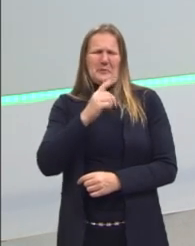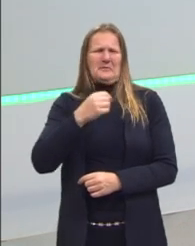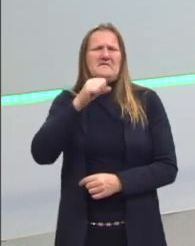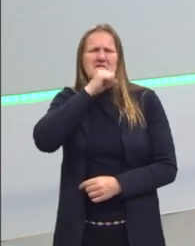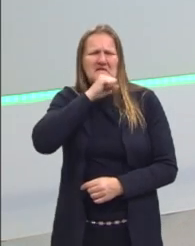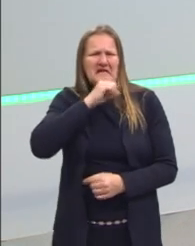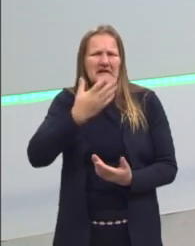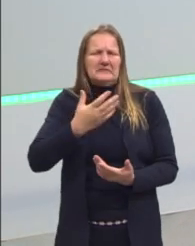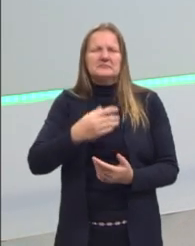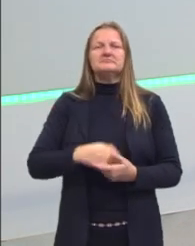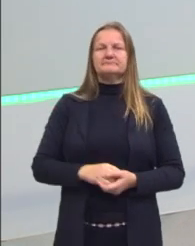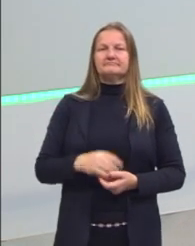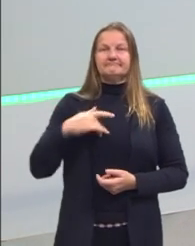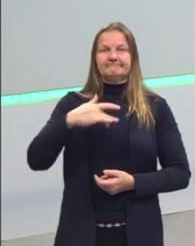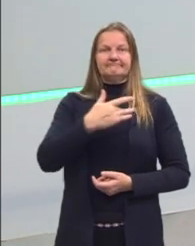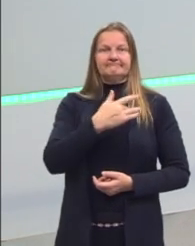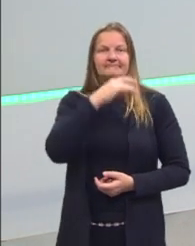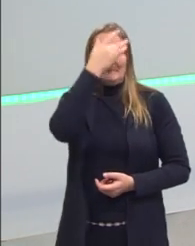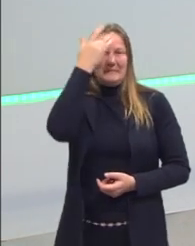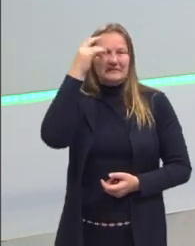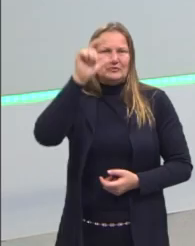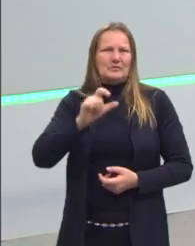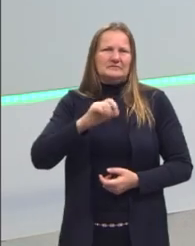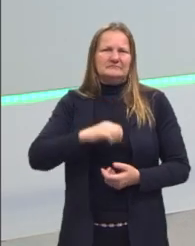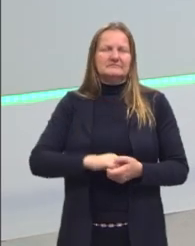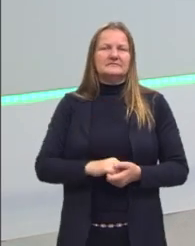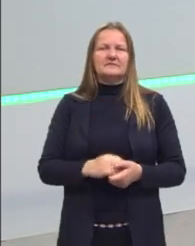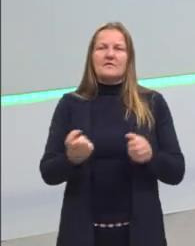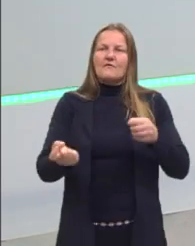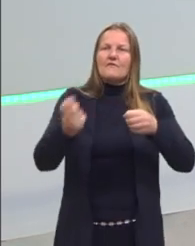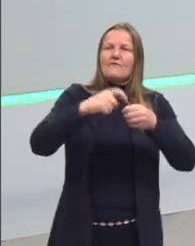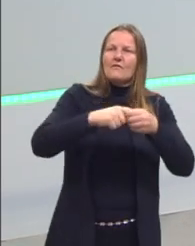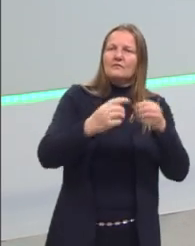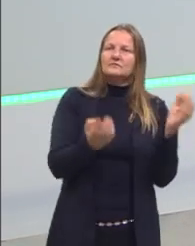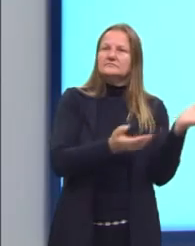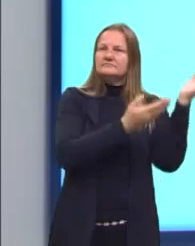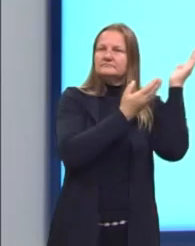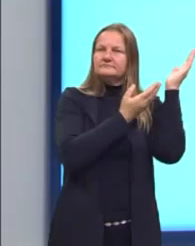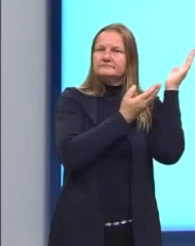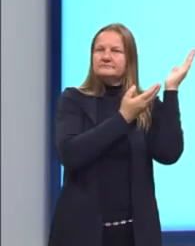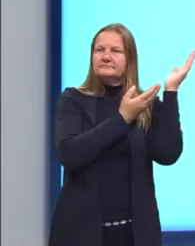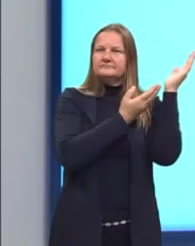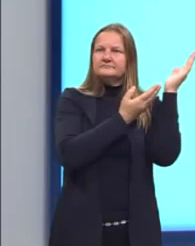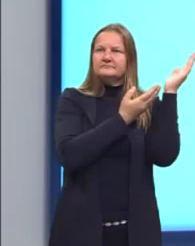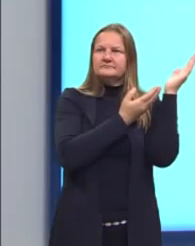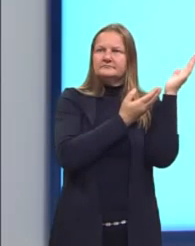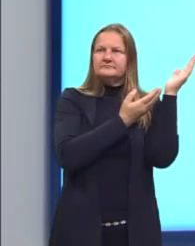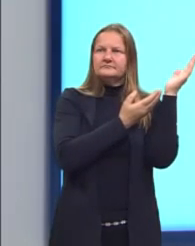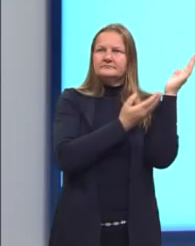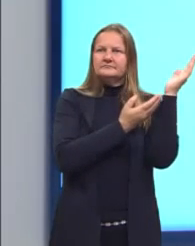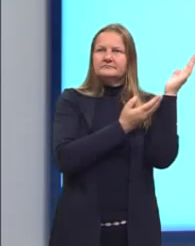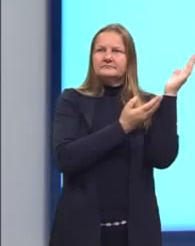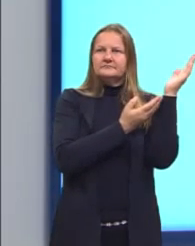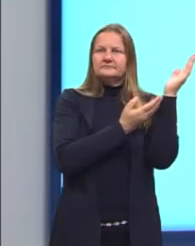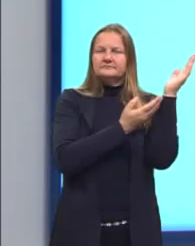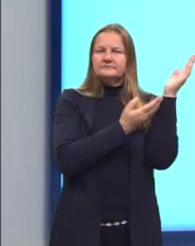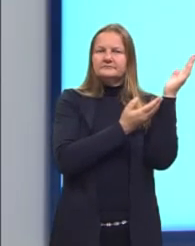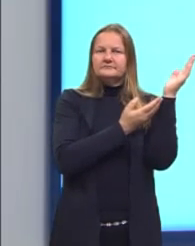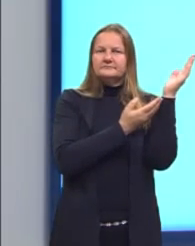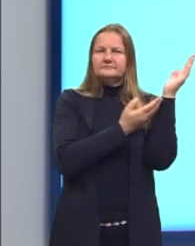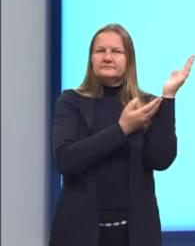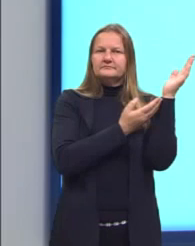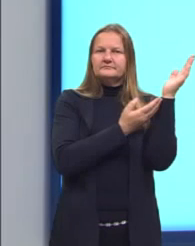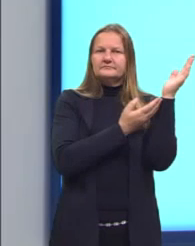envelhecida. E isso vai, vou voltar ali, de acordo com o que pede a nossa